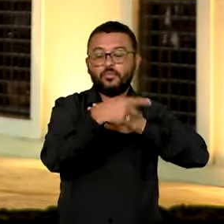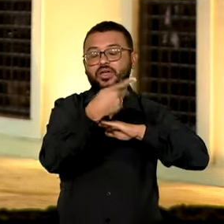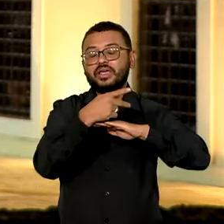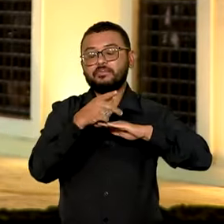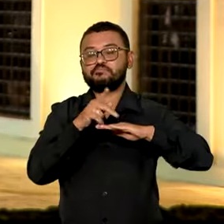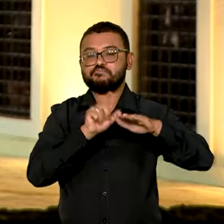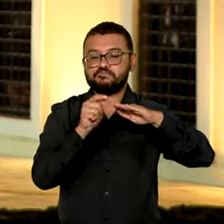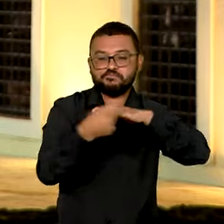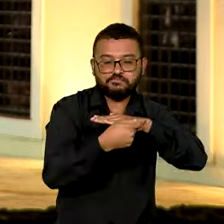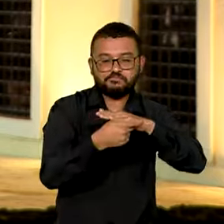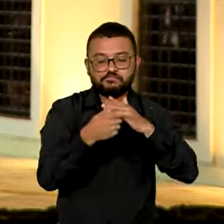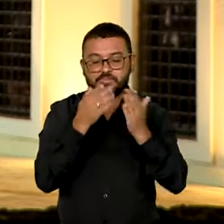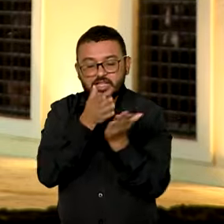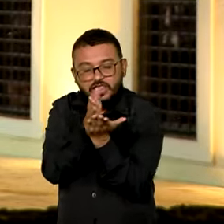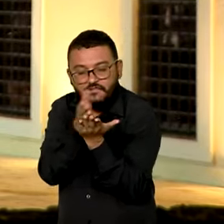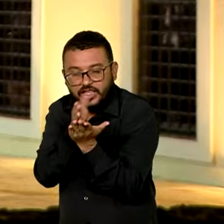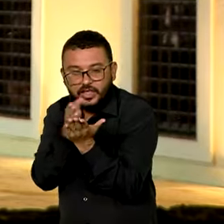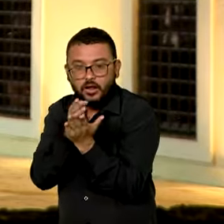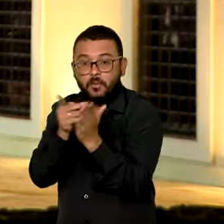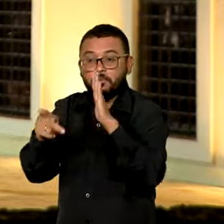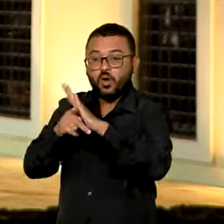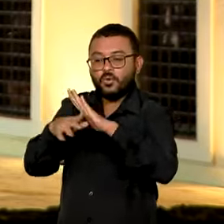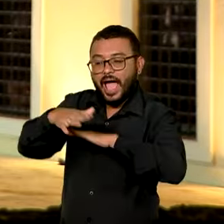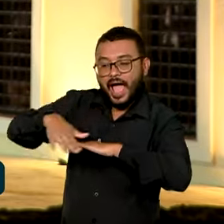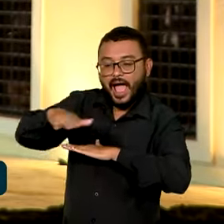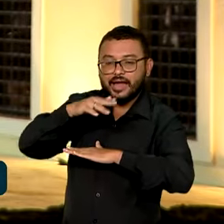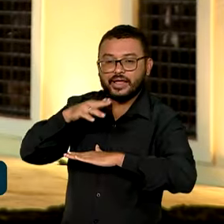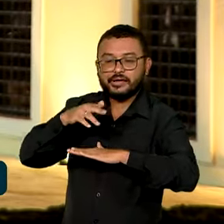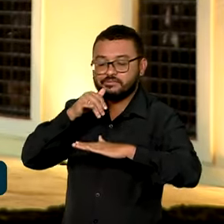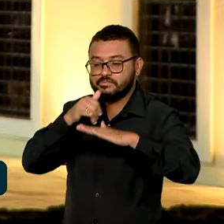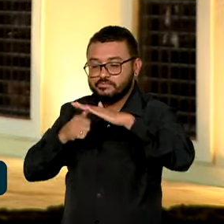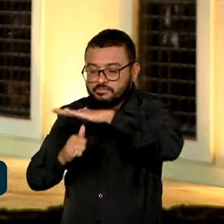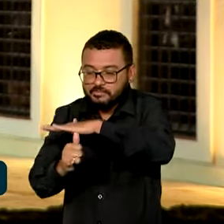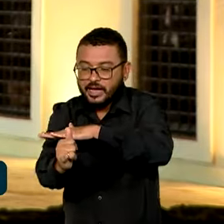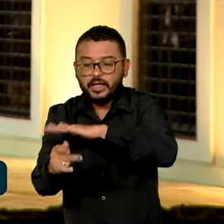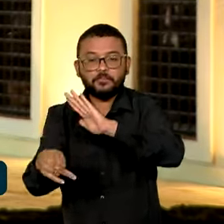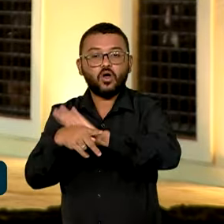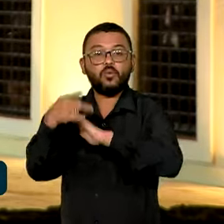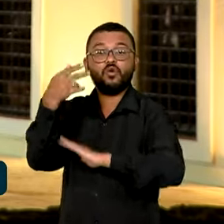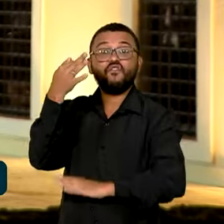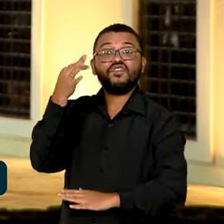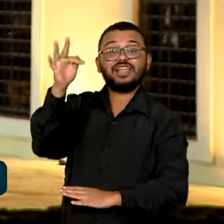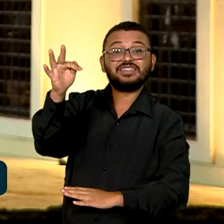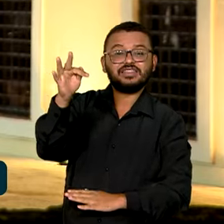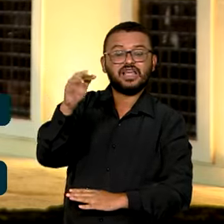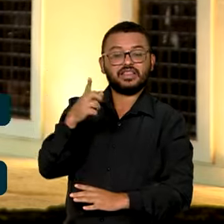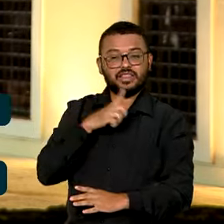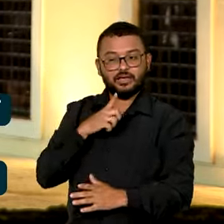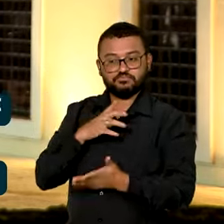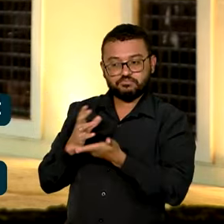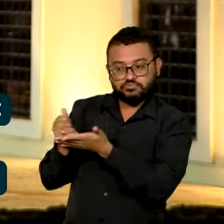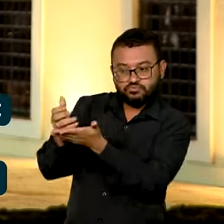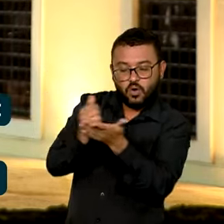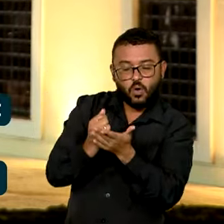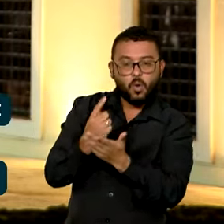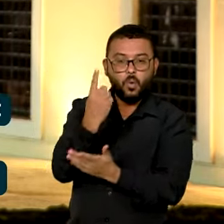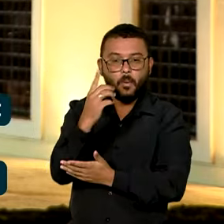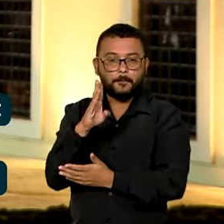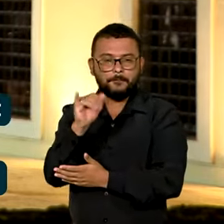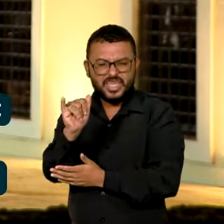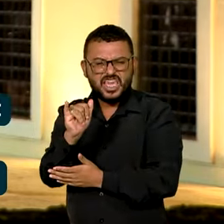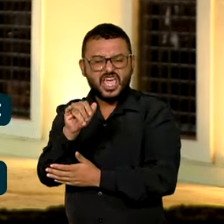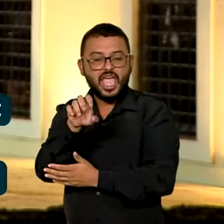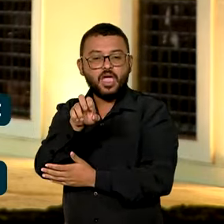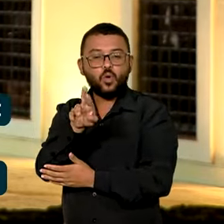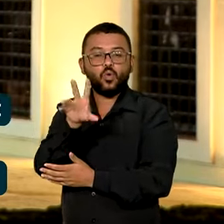o Brasil, é um território ultramarino francês. A ideia é reunir 1 bilhão de euros em investimentos públicos e